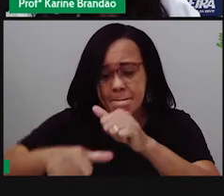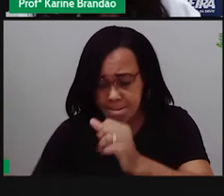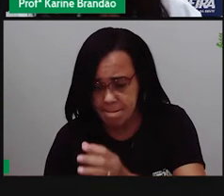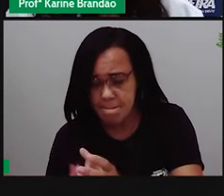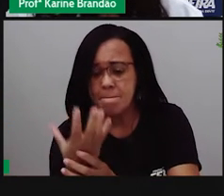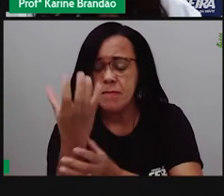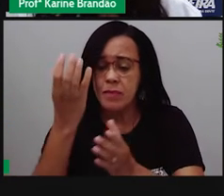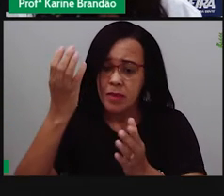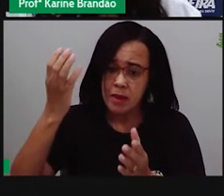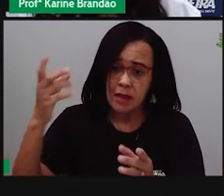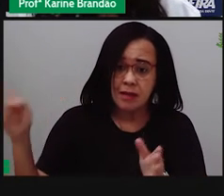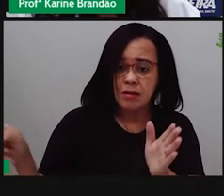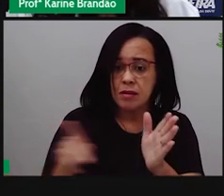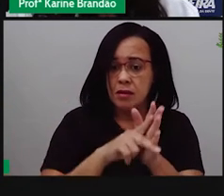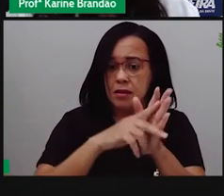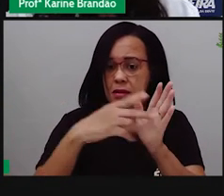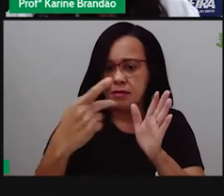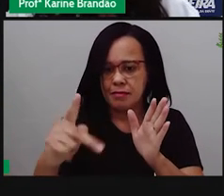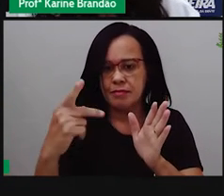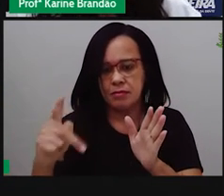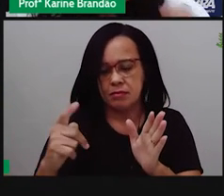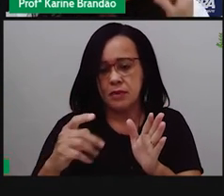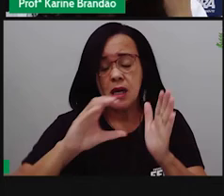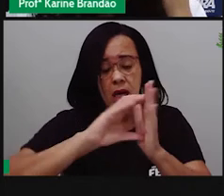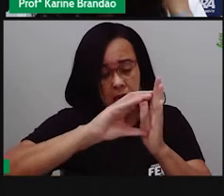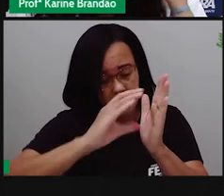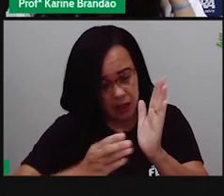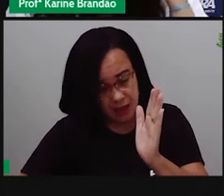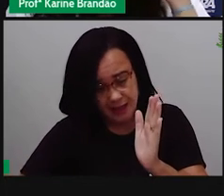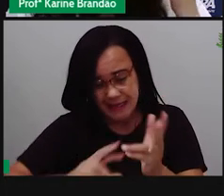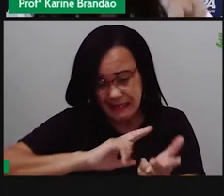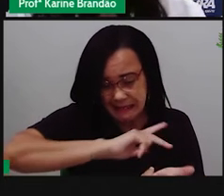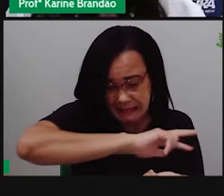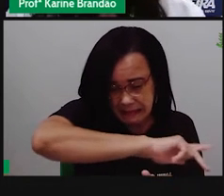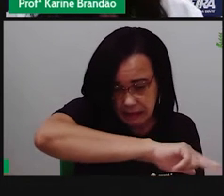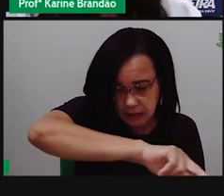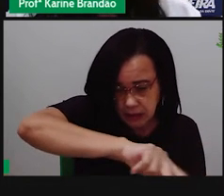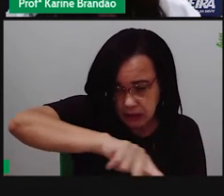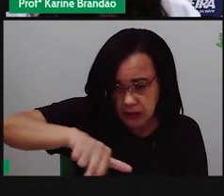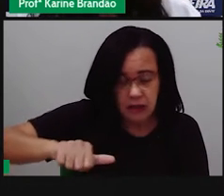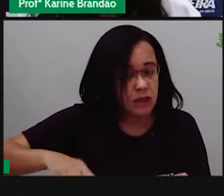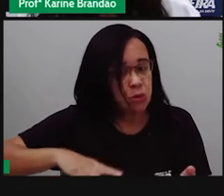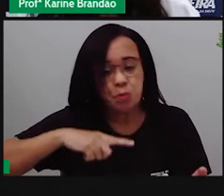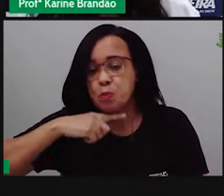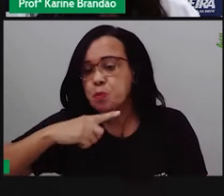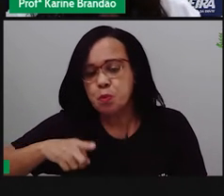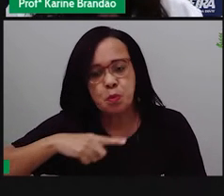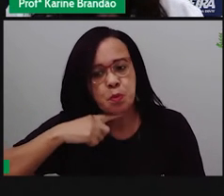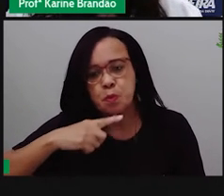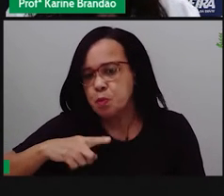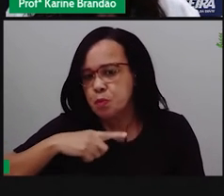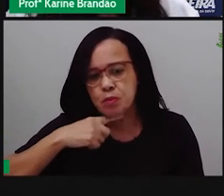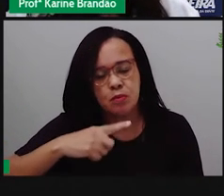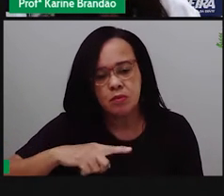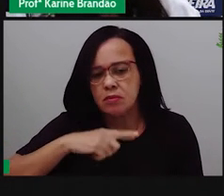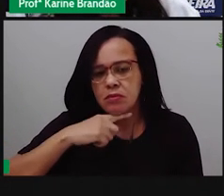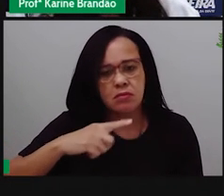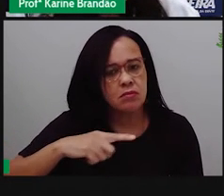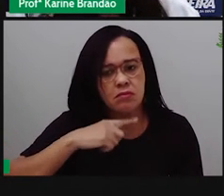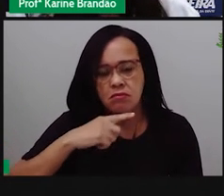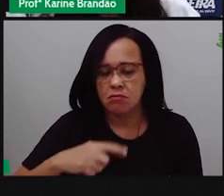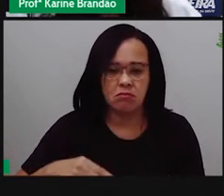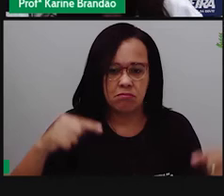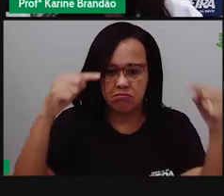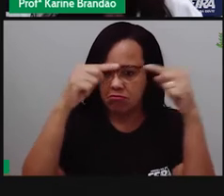características, que as populações fazem tão diferente nas suas características que a gente não consegue mais considerá-las como sendo uma